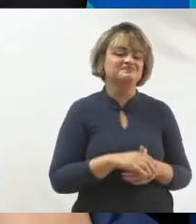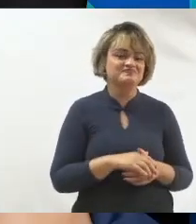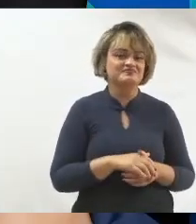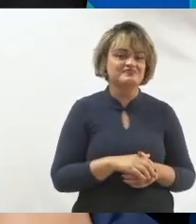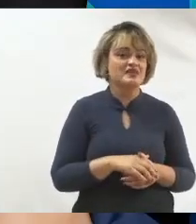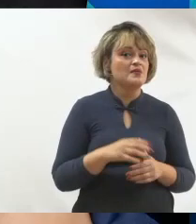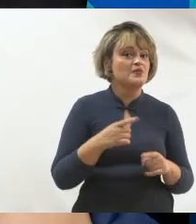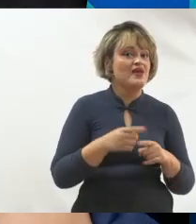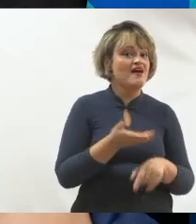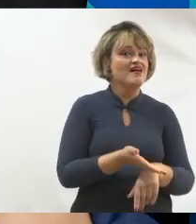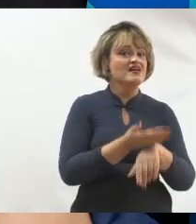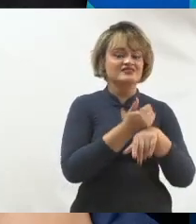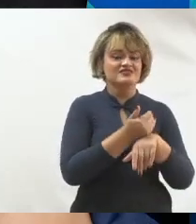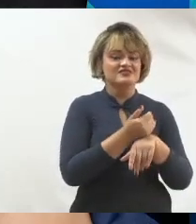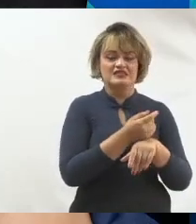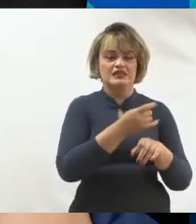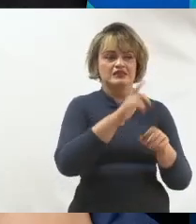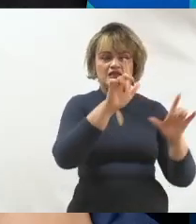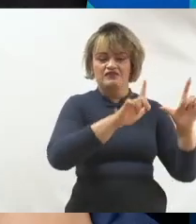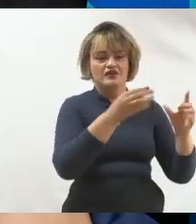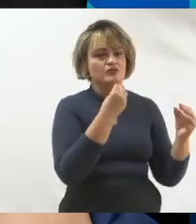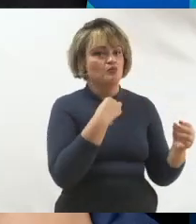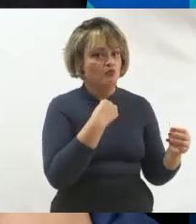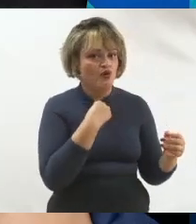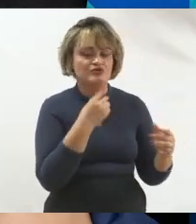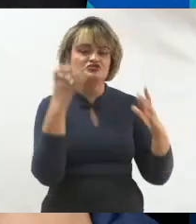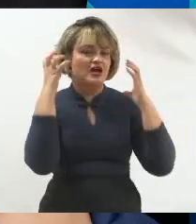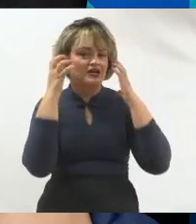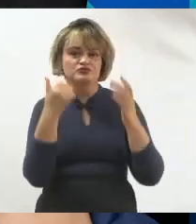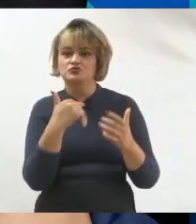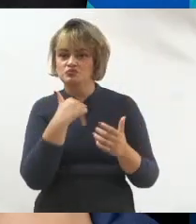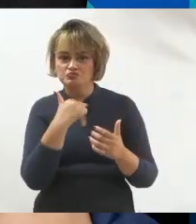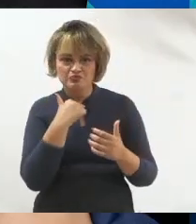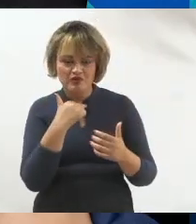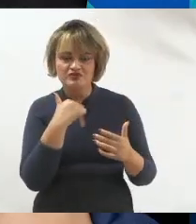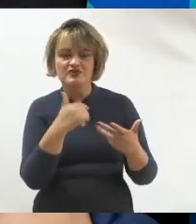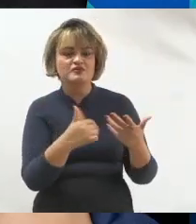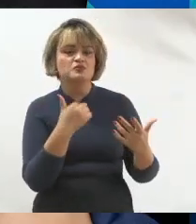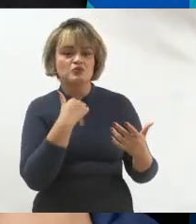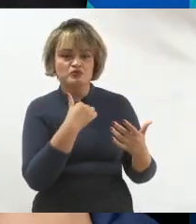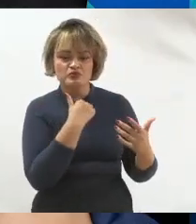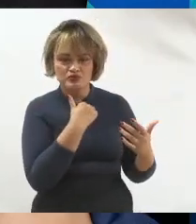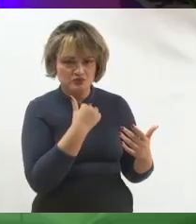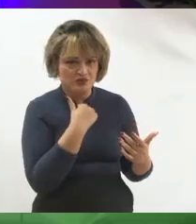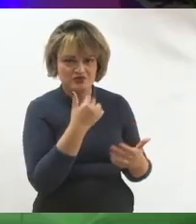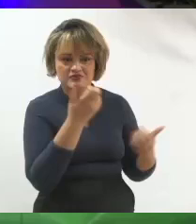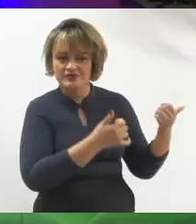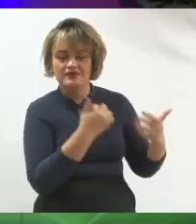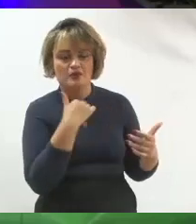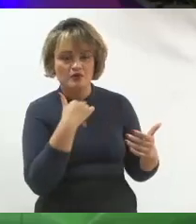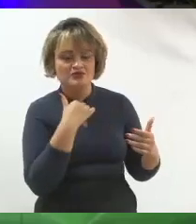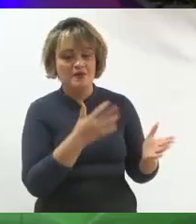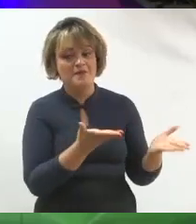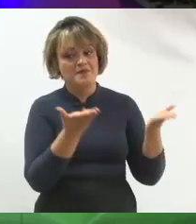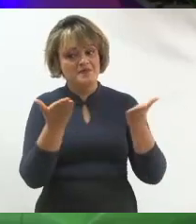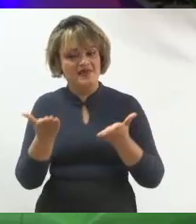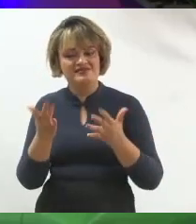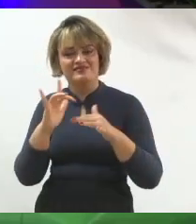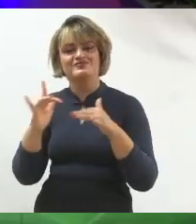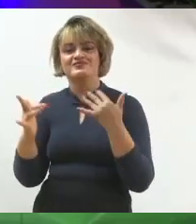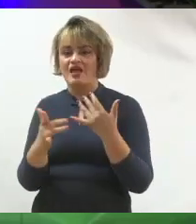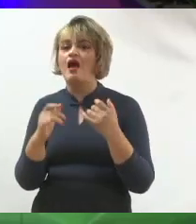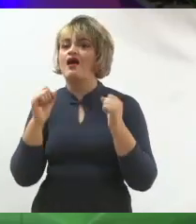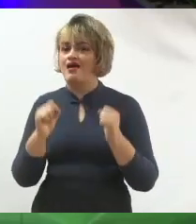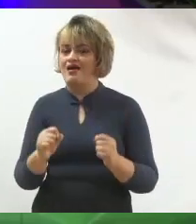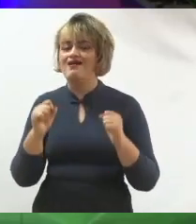Porque pré-campanha a gente não tem TV, pré-campanha a gente não tem rádio, pré-campanha a gente tem pouco espaço pra falar, a não ser a nossa própria rede